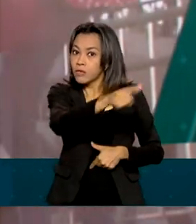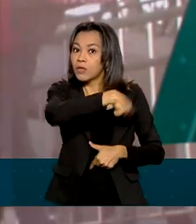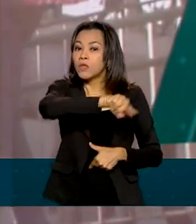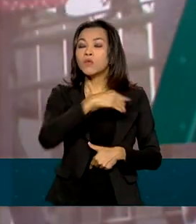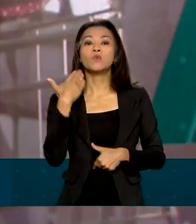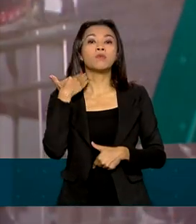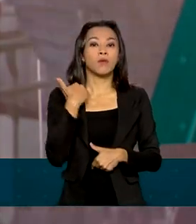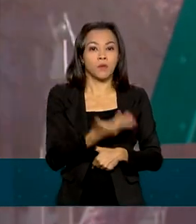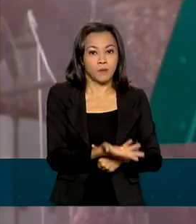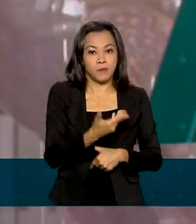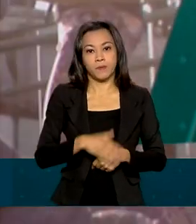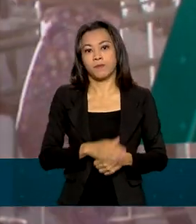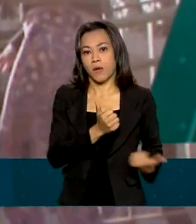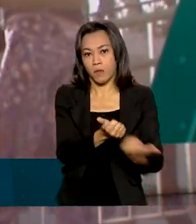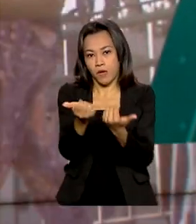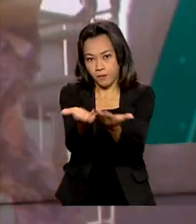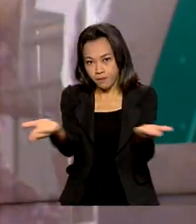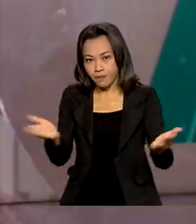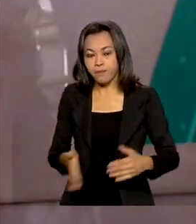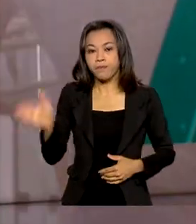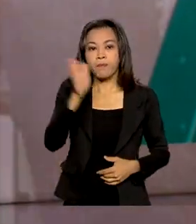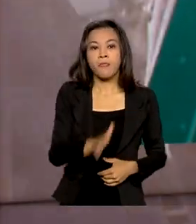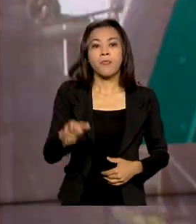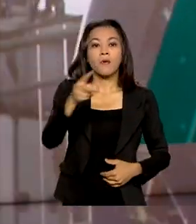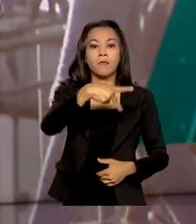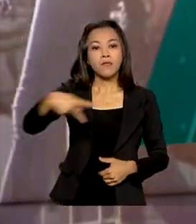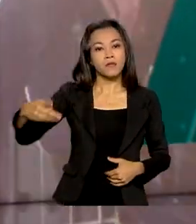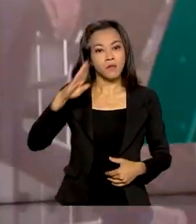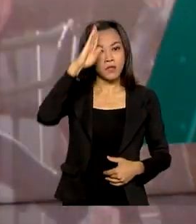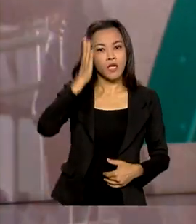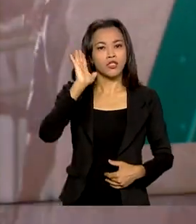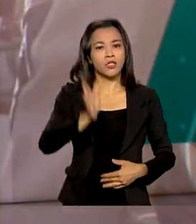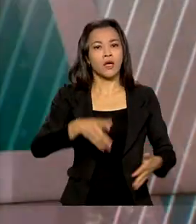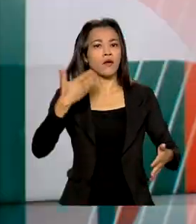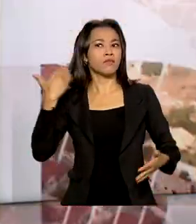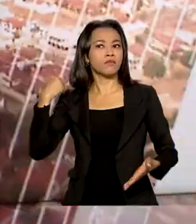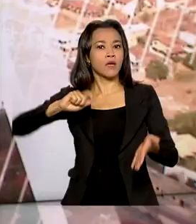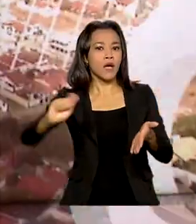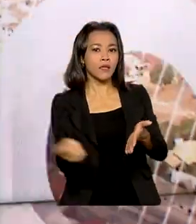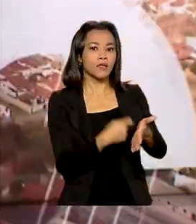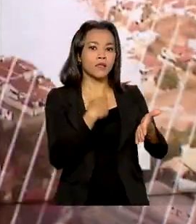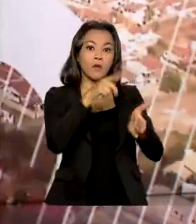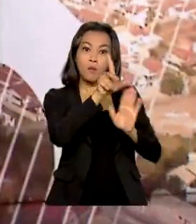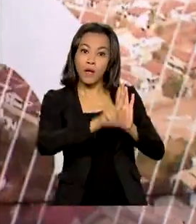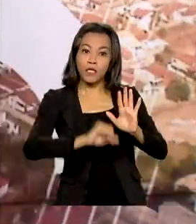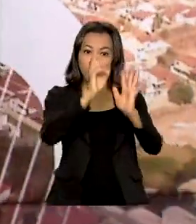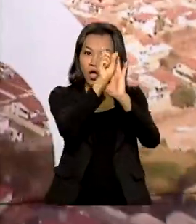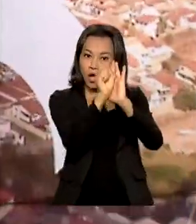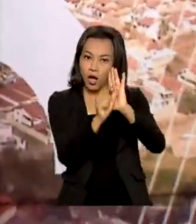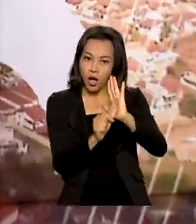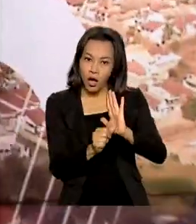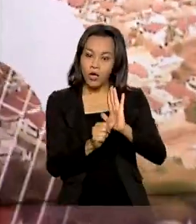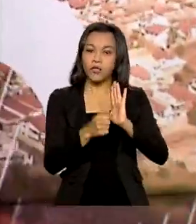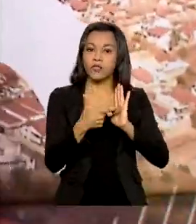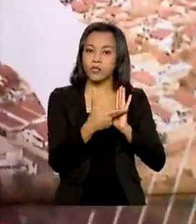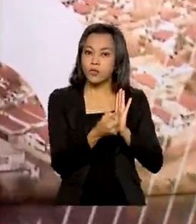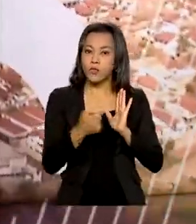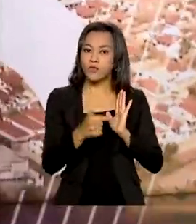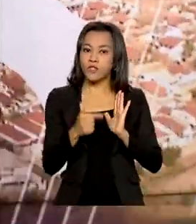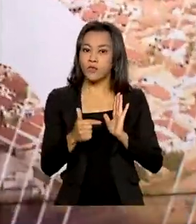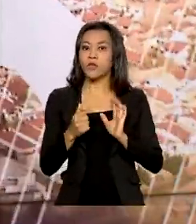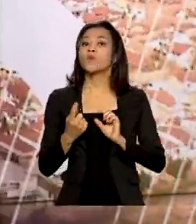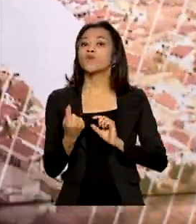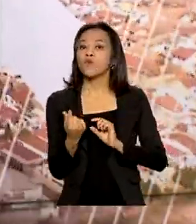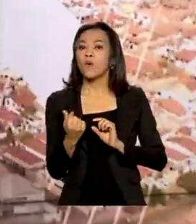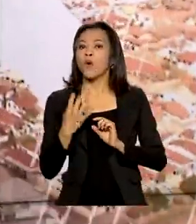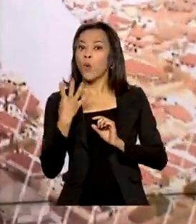O presidente Jair Bolsonaro sancionou a lei orçamentária de 2022. O valor total da despesa é de R$ 4